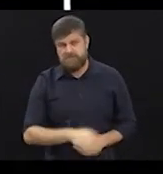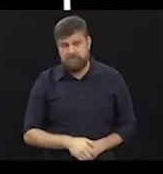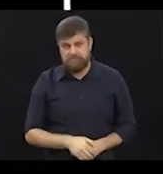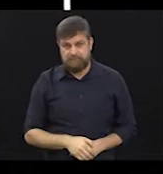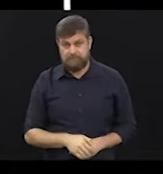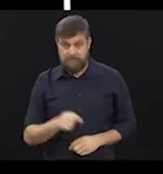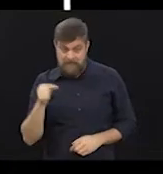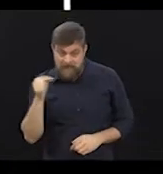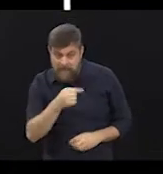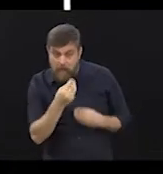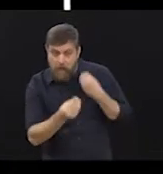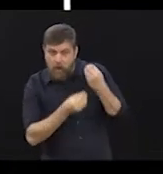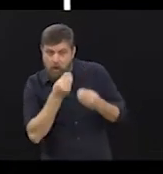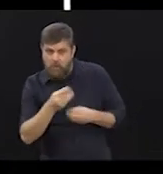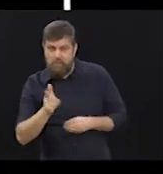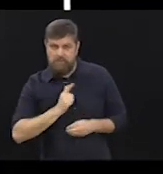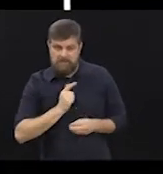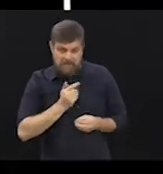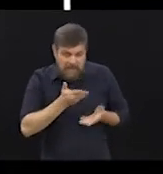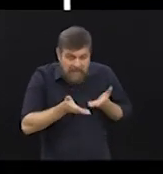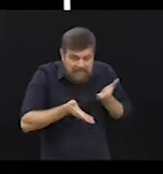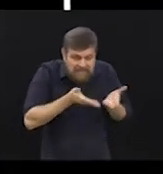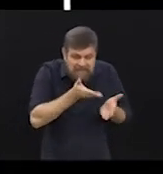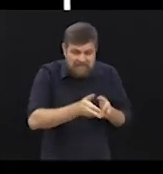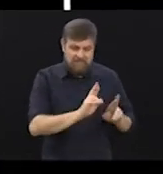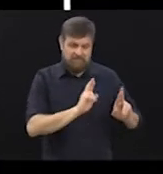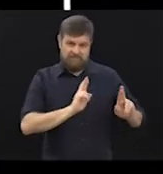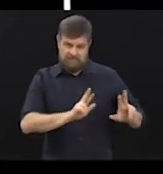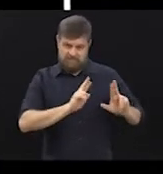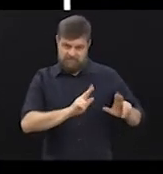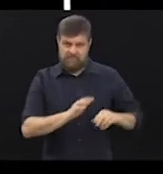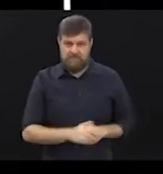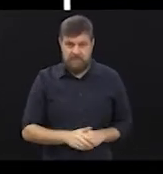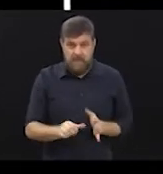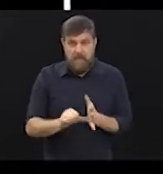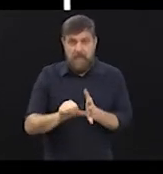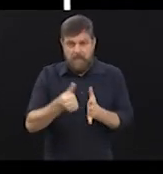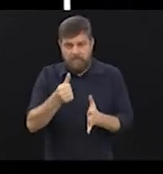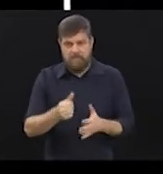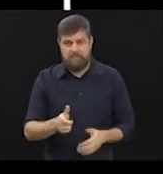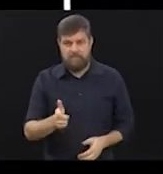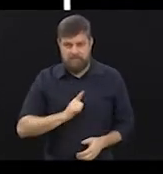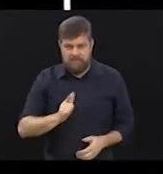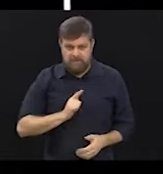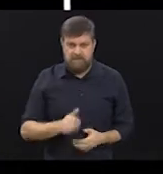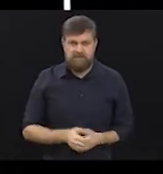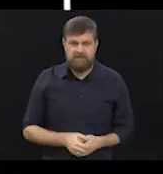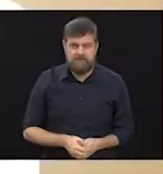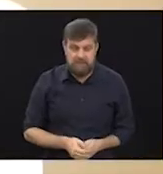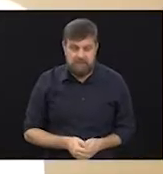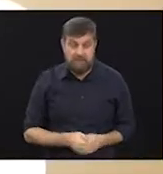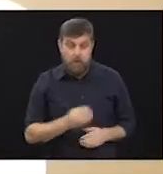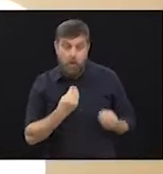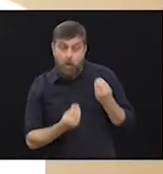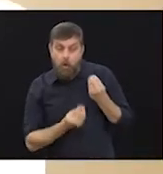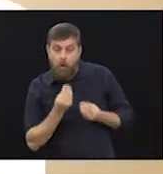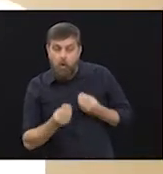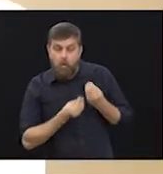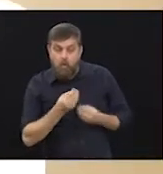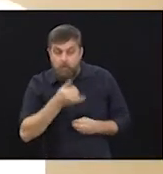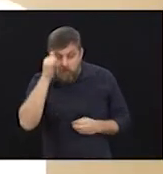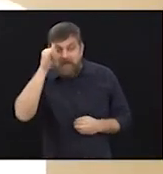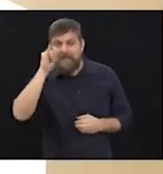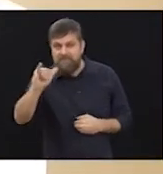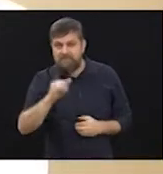essa daí, a gente tem outros tipos de tratamento. Primeiro, tem algumas coisas na área de prevenção que a gente pode